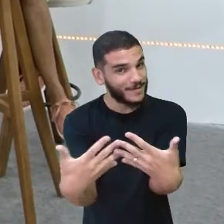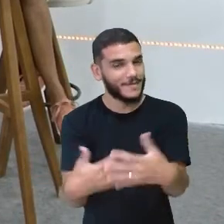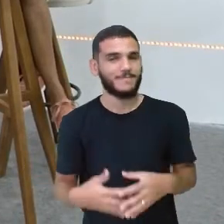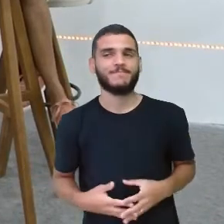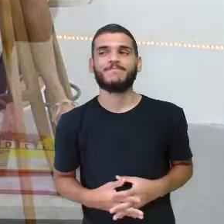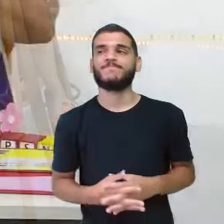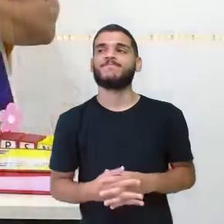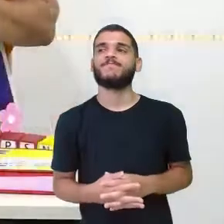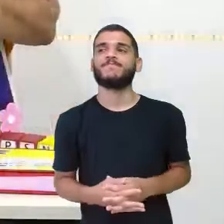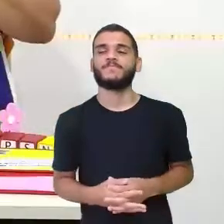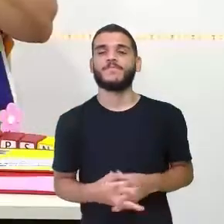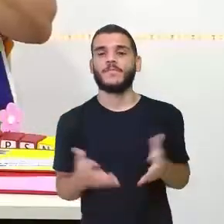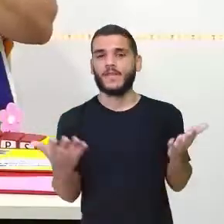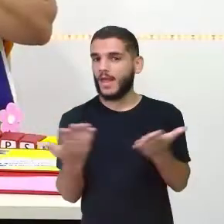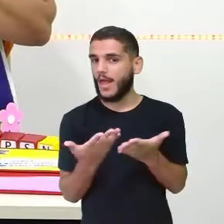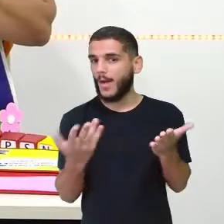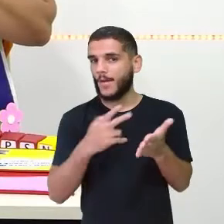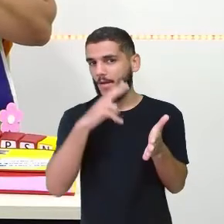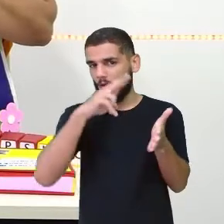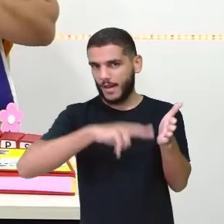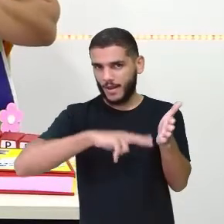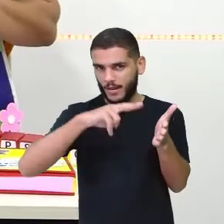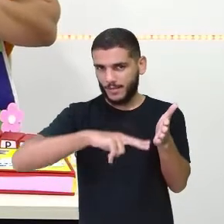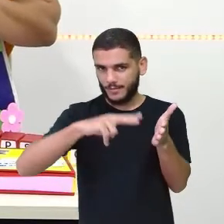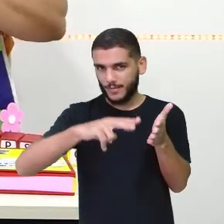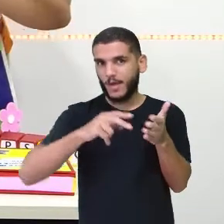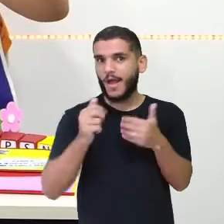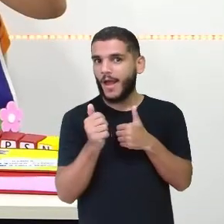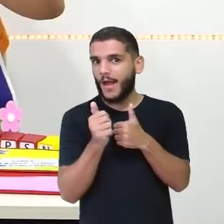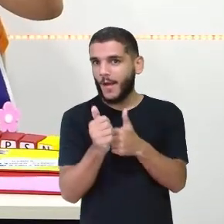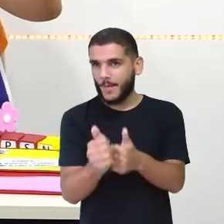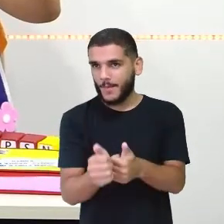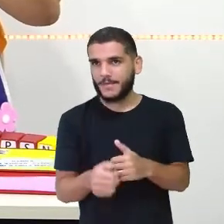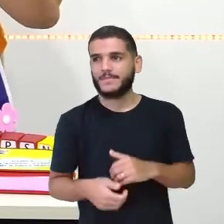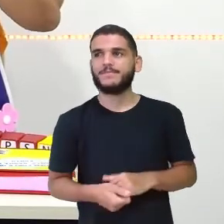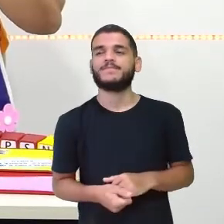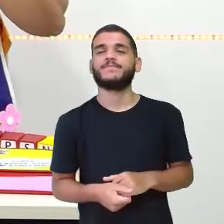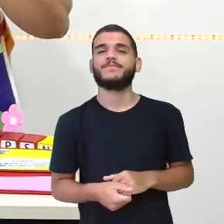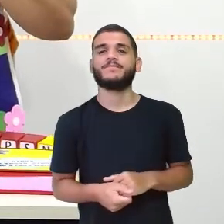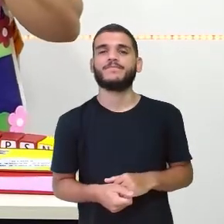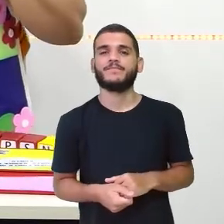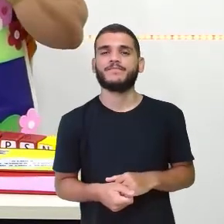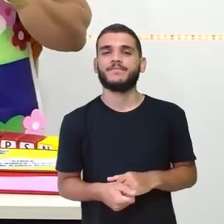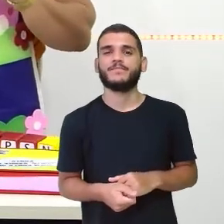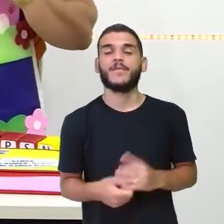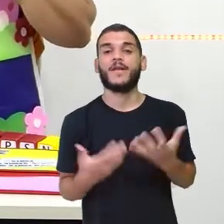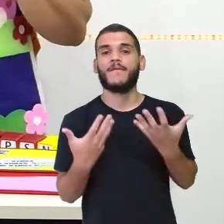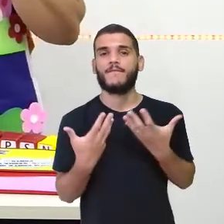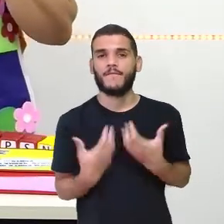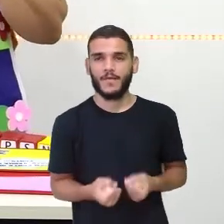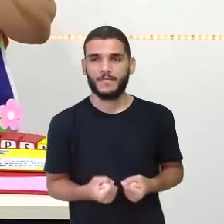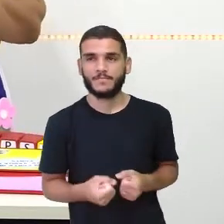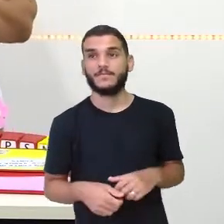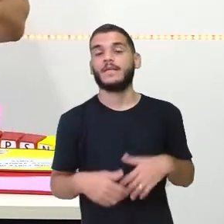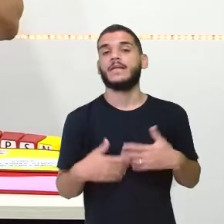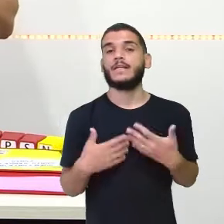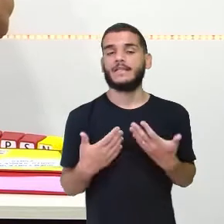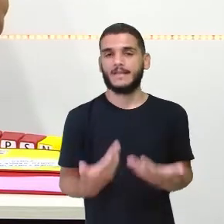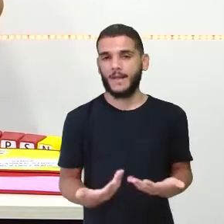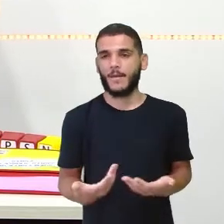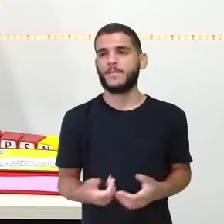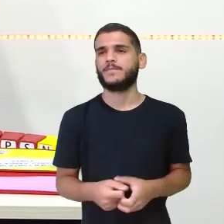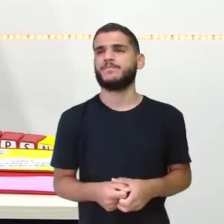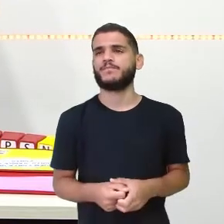A gente vai fazer a leitura. Acompanha aí a leitura comigo, tá certo? No meio a gente vai parar. Então, bora lá. A raposa